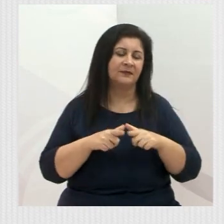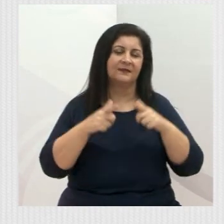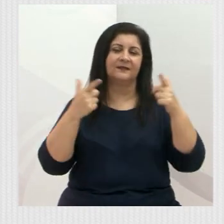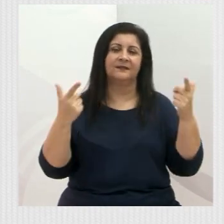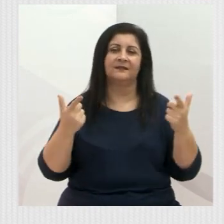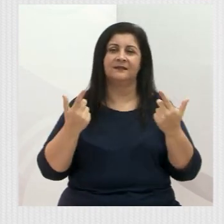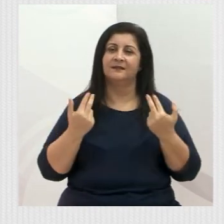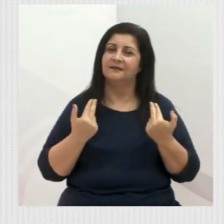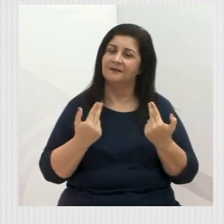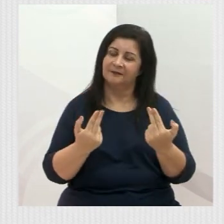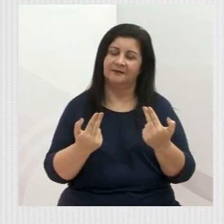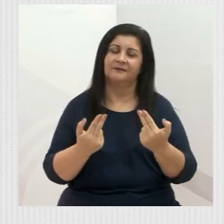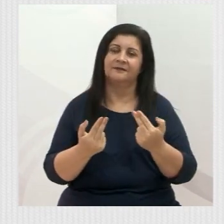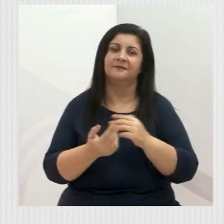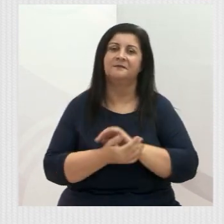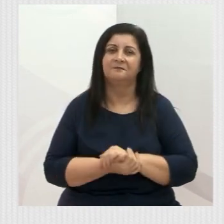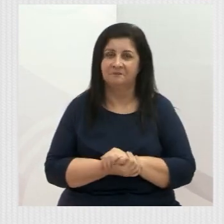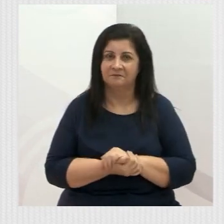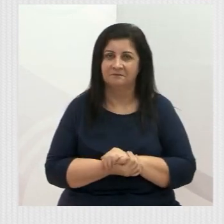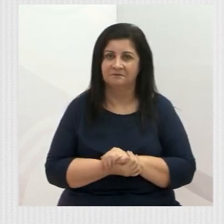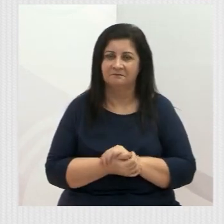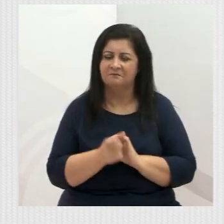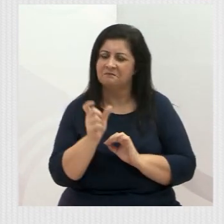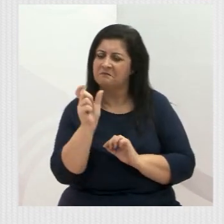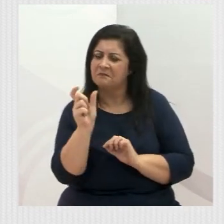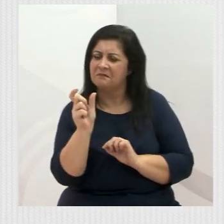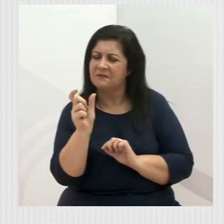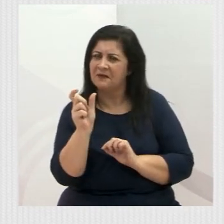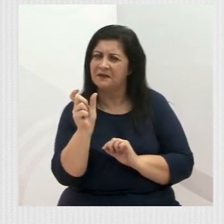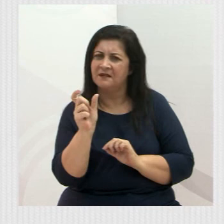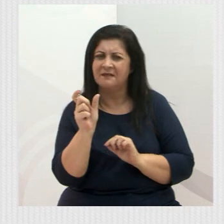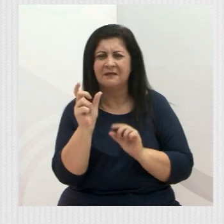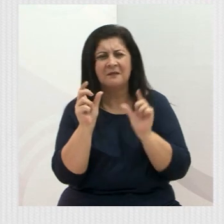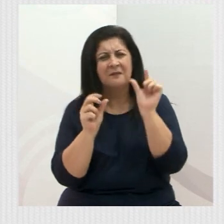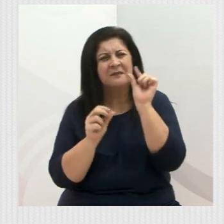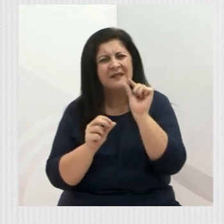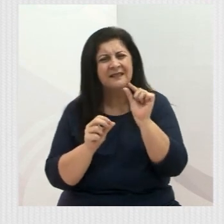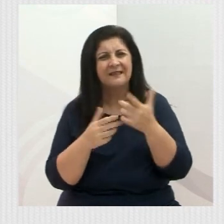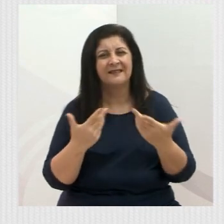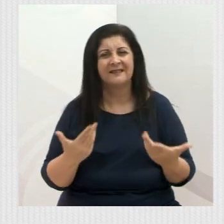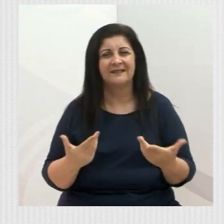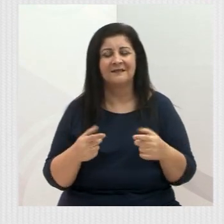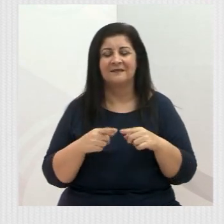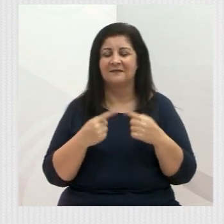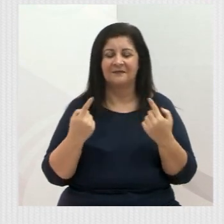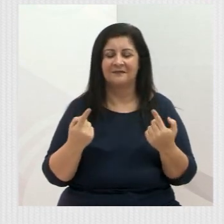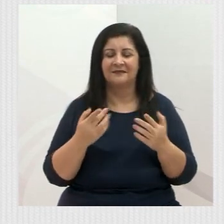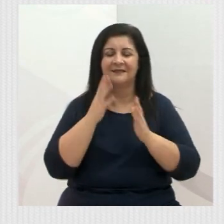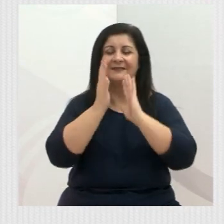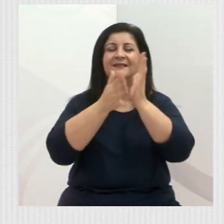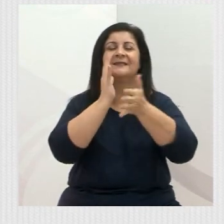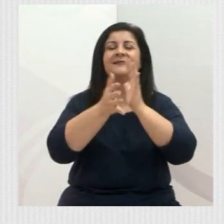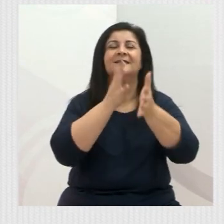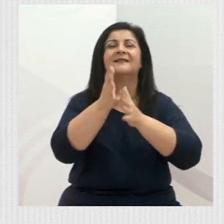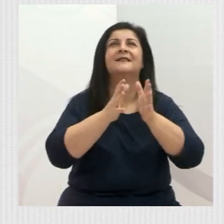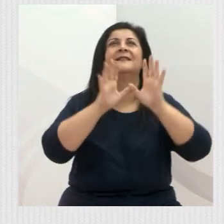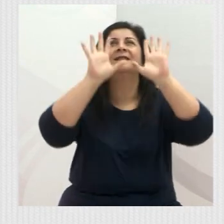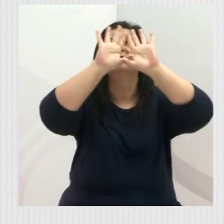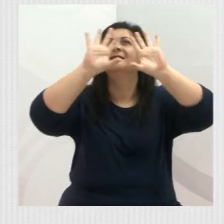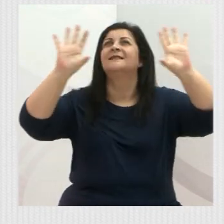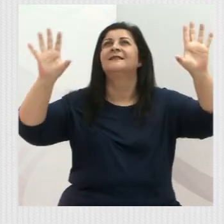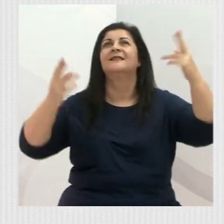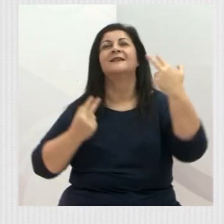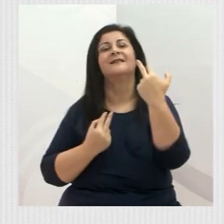bem que ela nos quer. Palavra tão pequenina, bem sabe os lábios meus que és do tamanho do céu